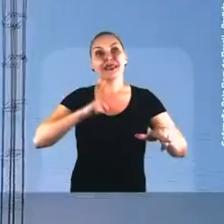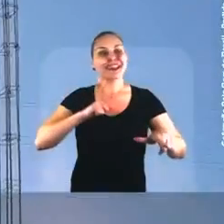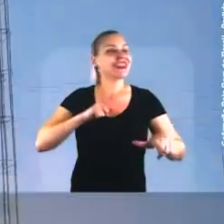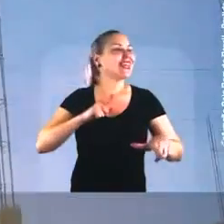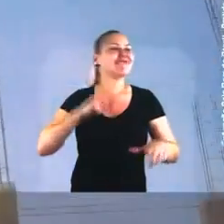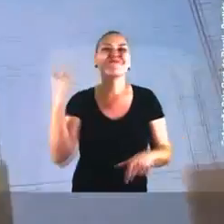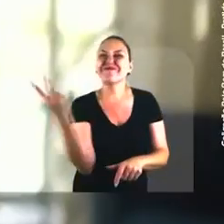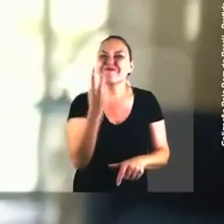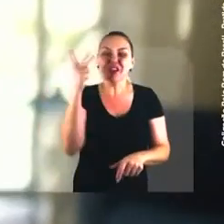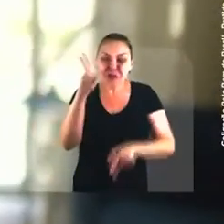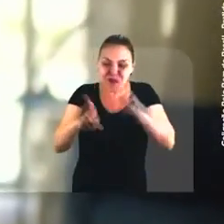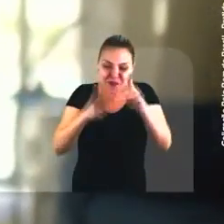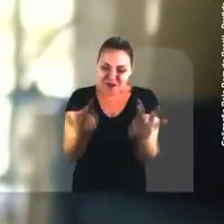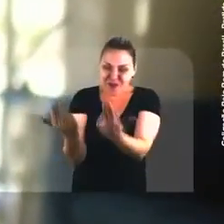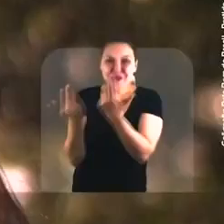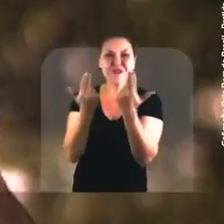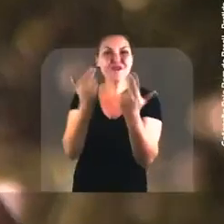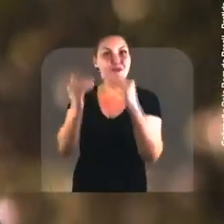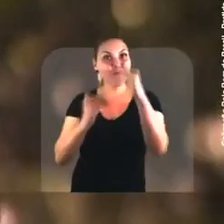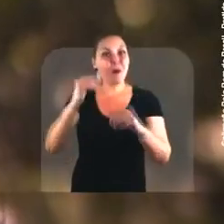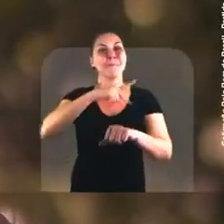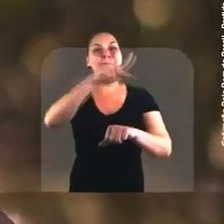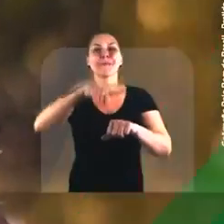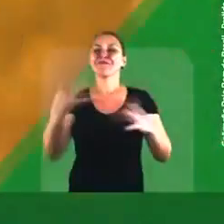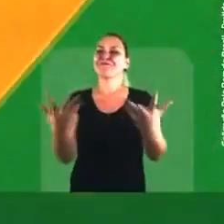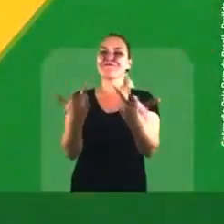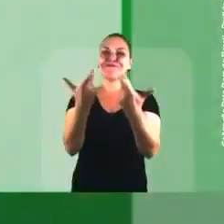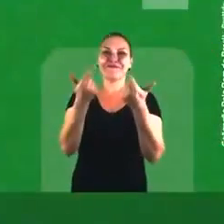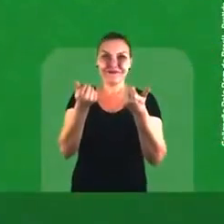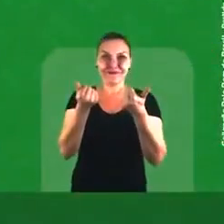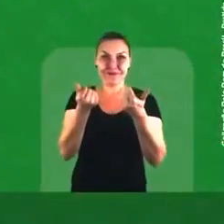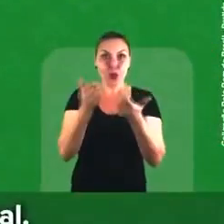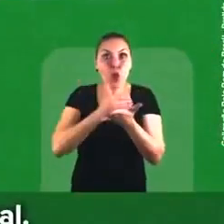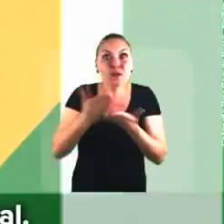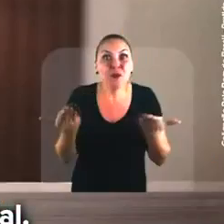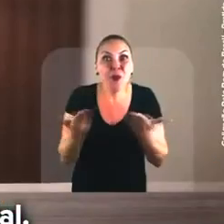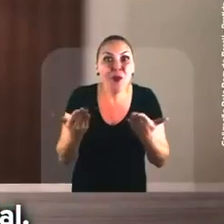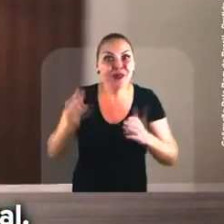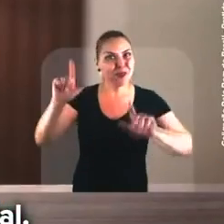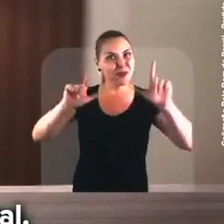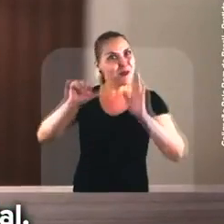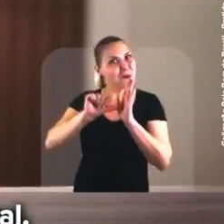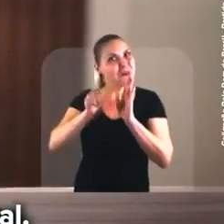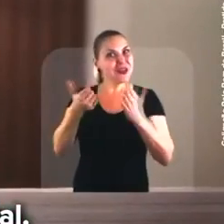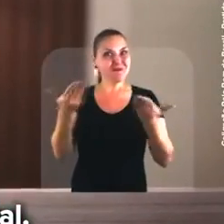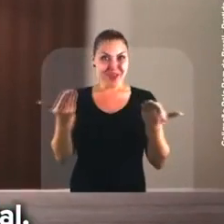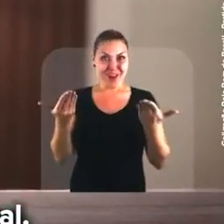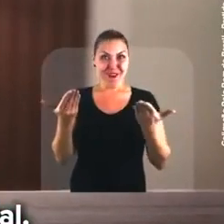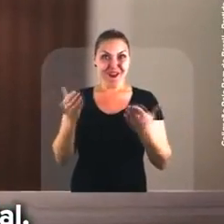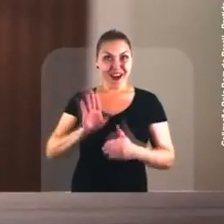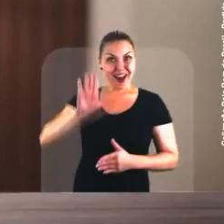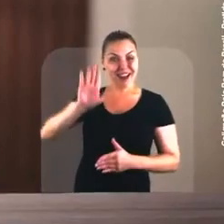têm a grandeza Do nosso povo E do nosso país Começamos hoje O nosso primeiro